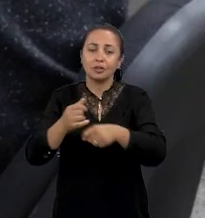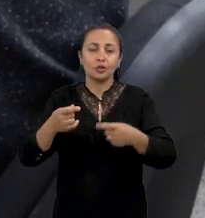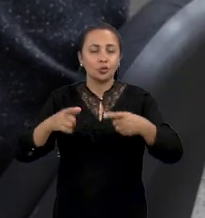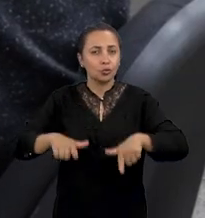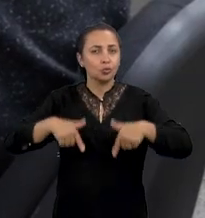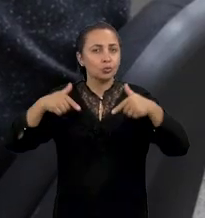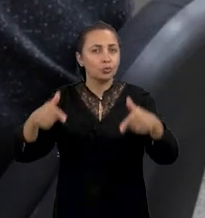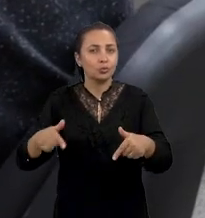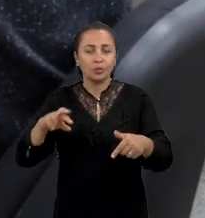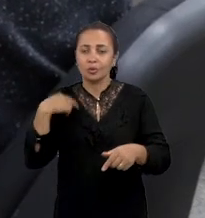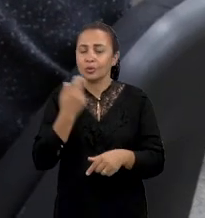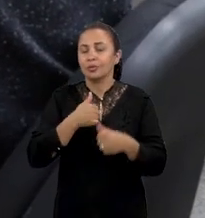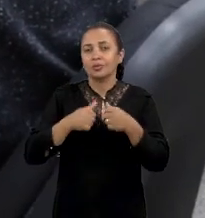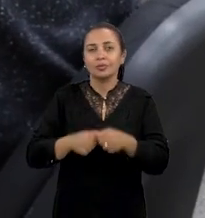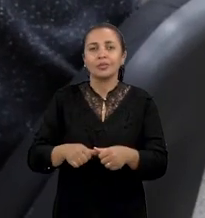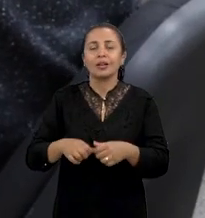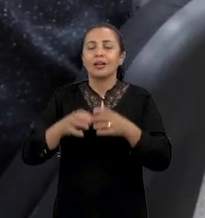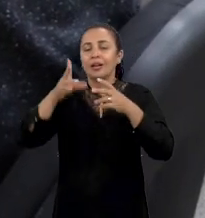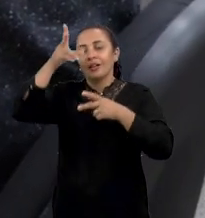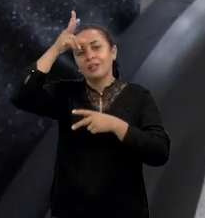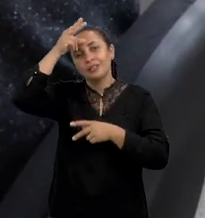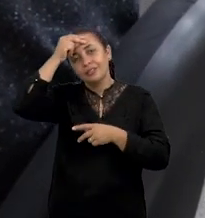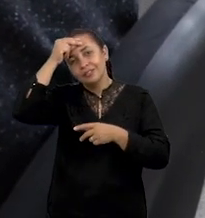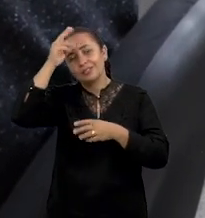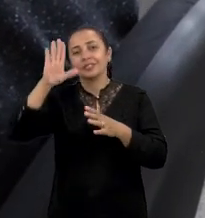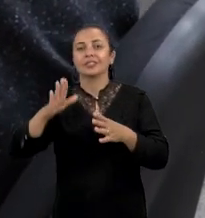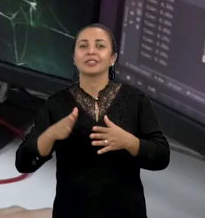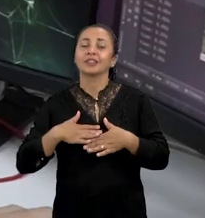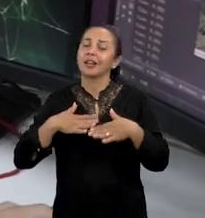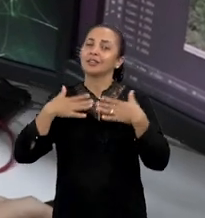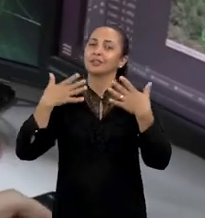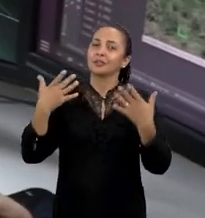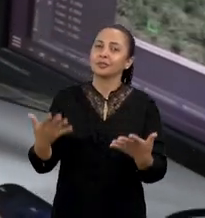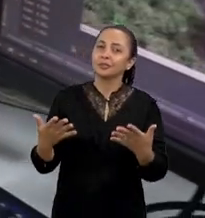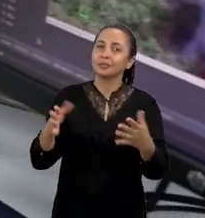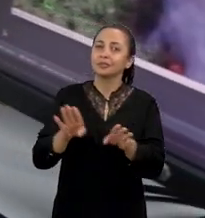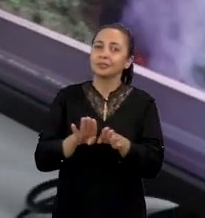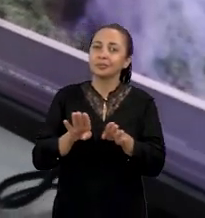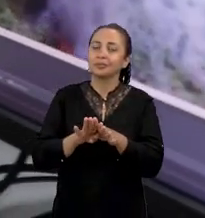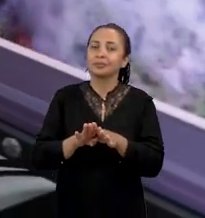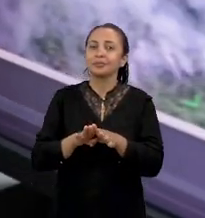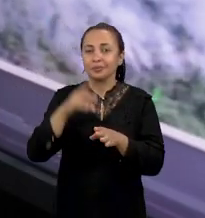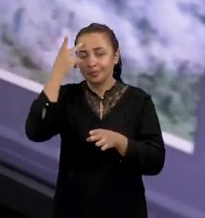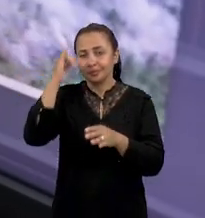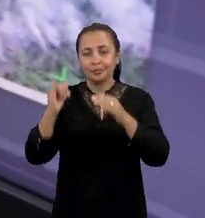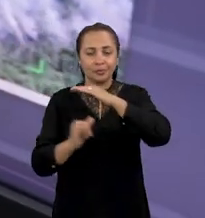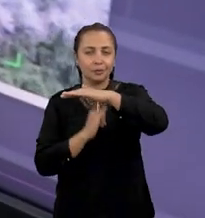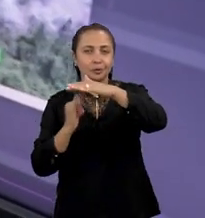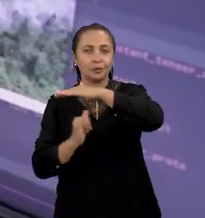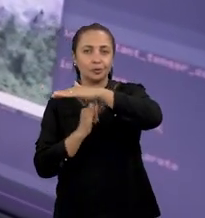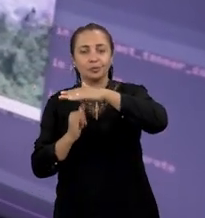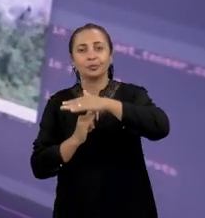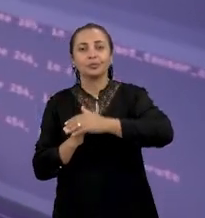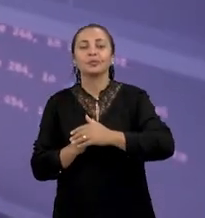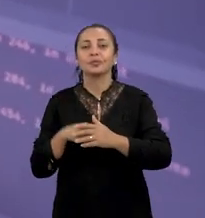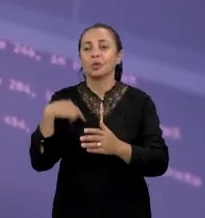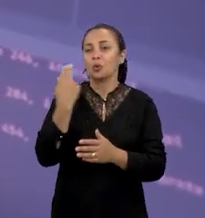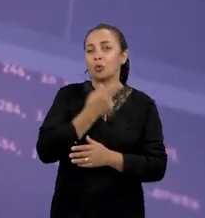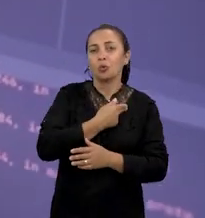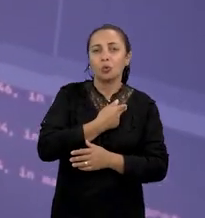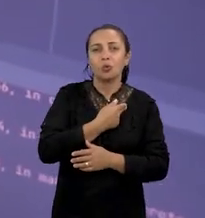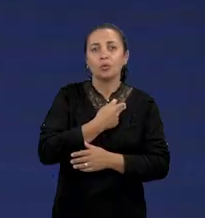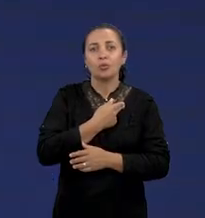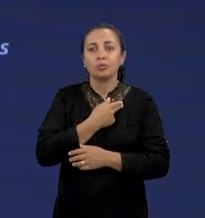Então, gente fica muito satisfeito. Isso desperta a instituição para que